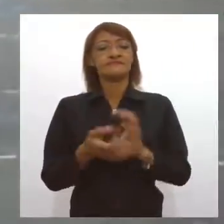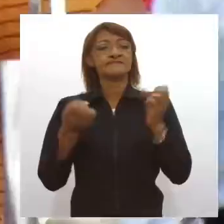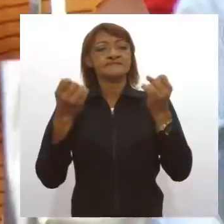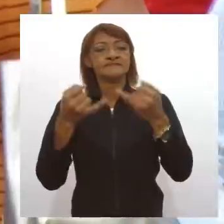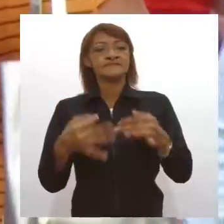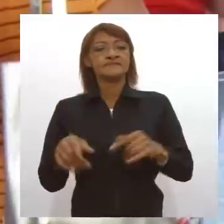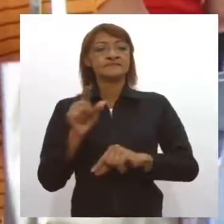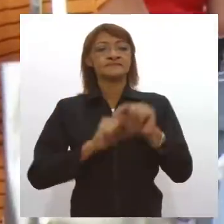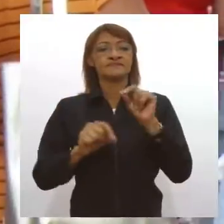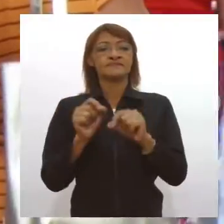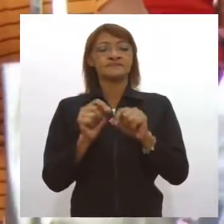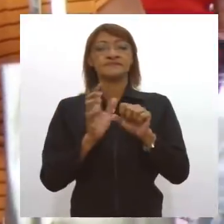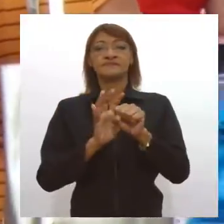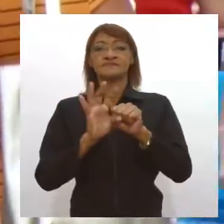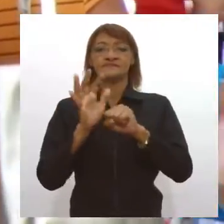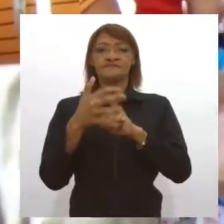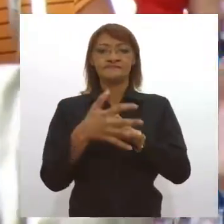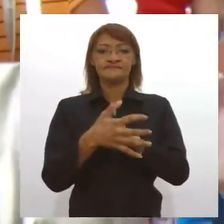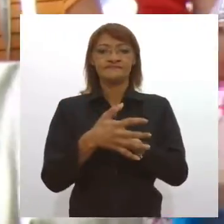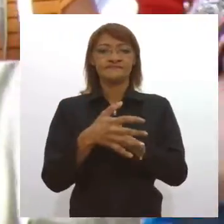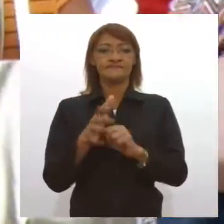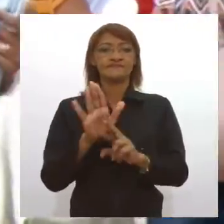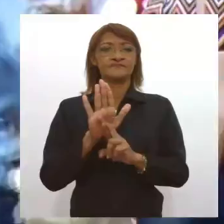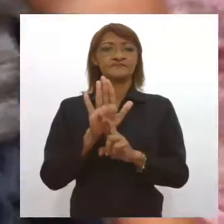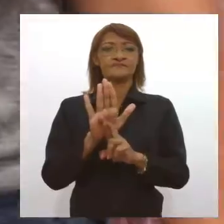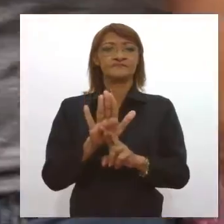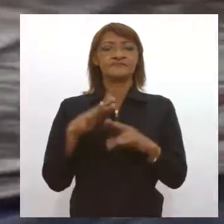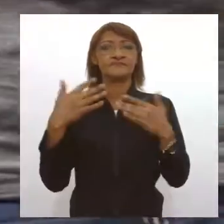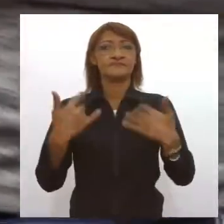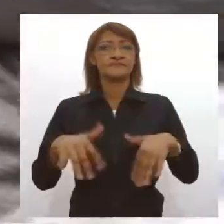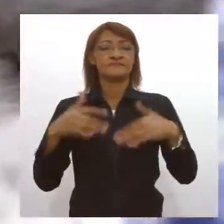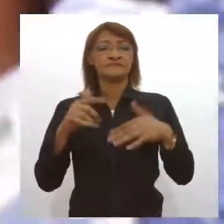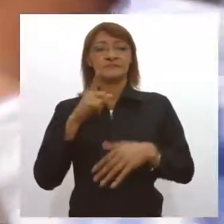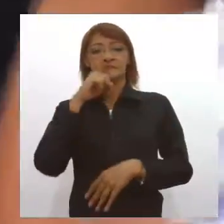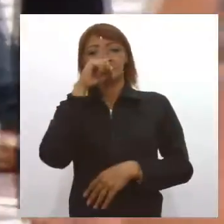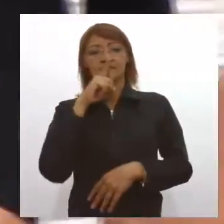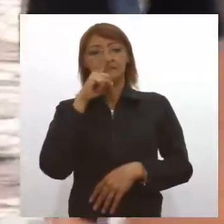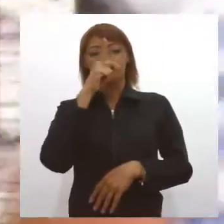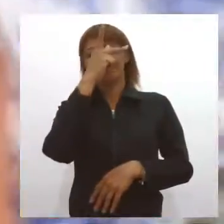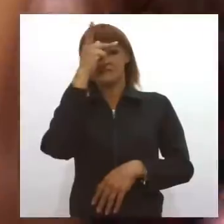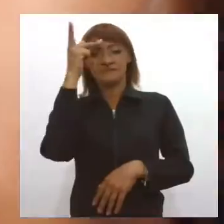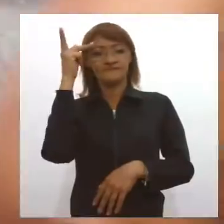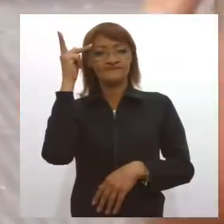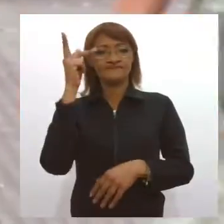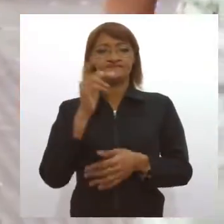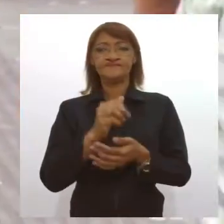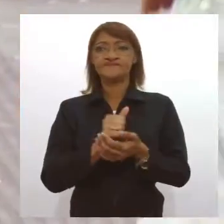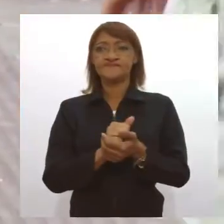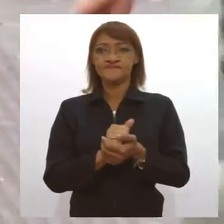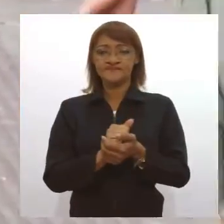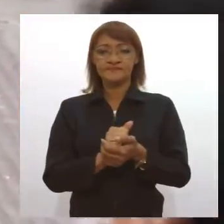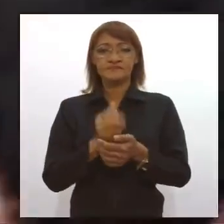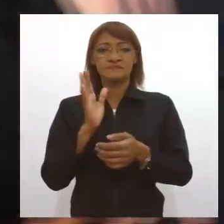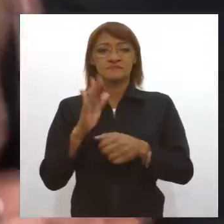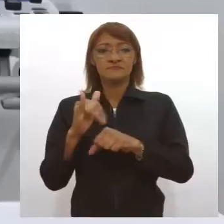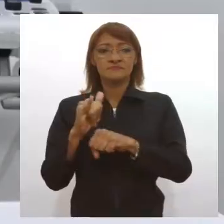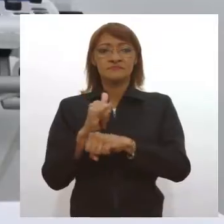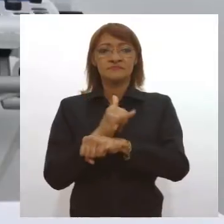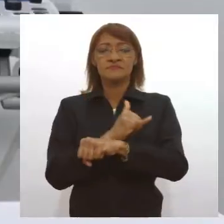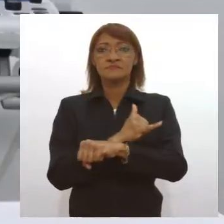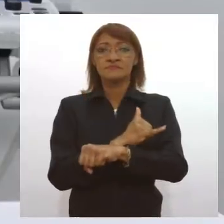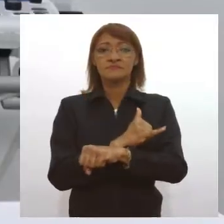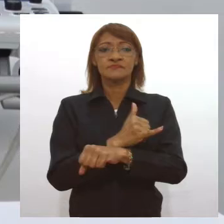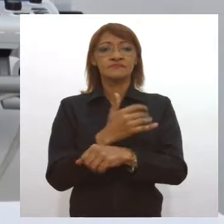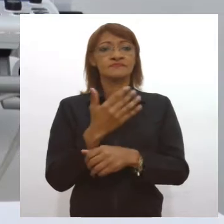que a Covid-19 representa grande perigo para pessoas diagnosticadas com a obesidade mórbida.